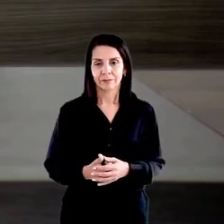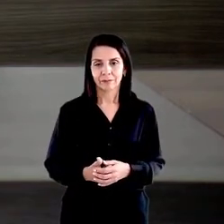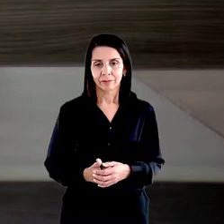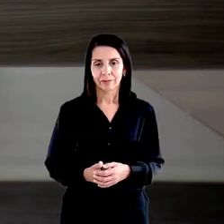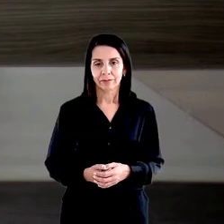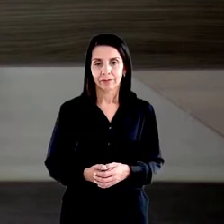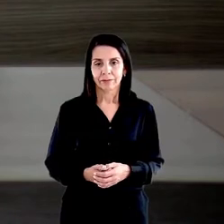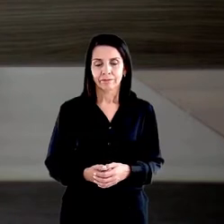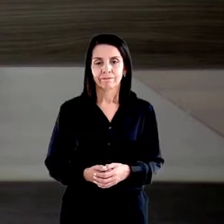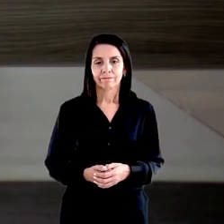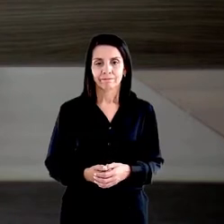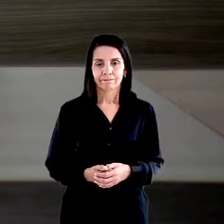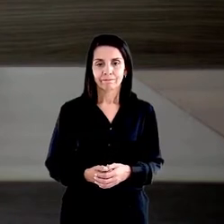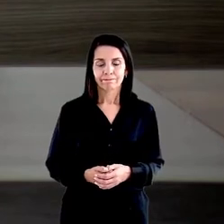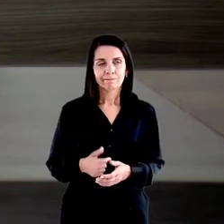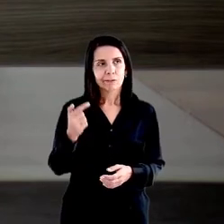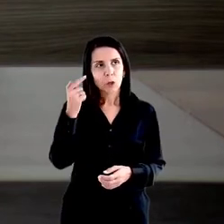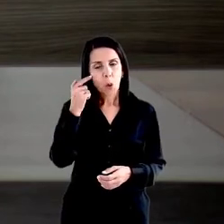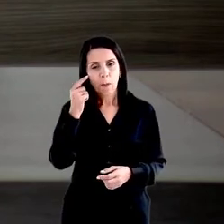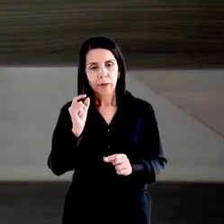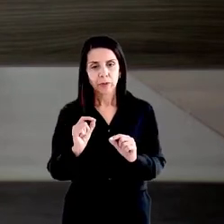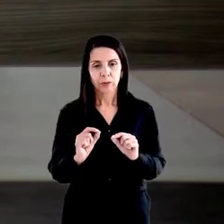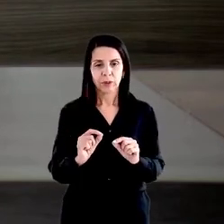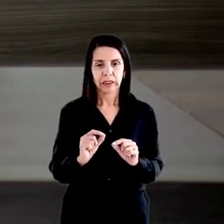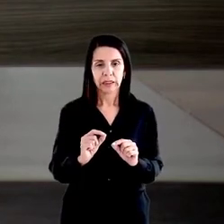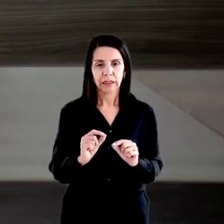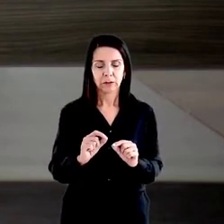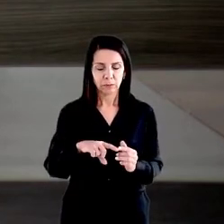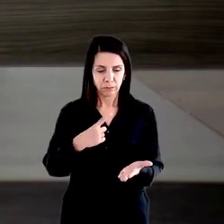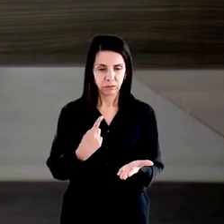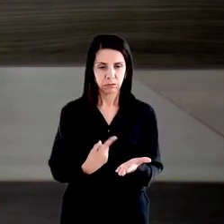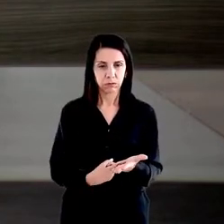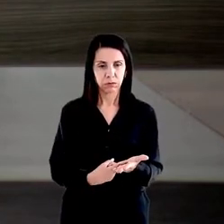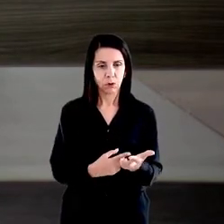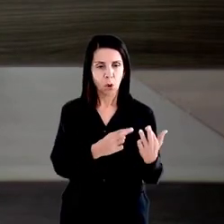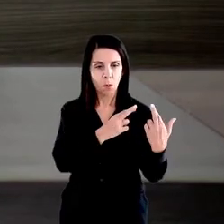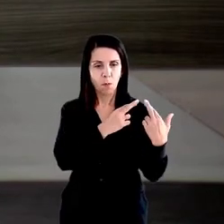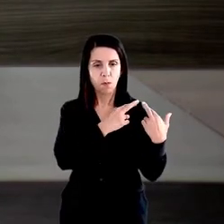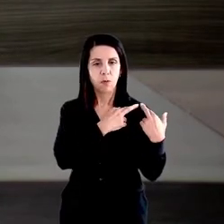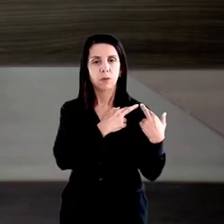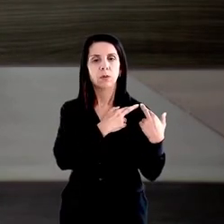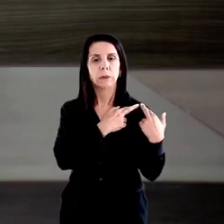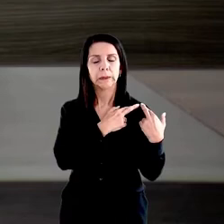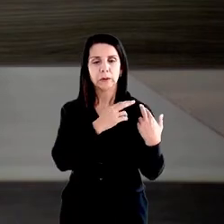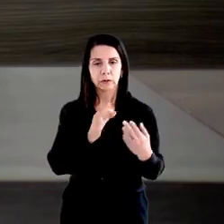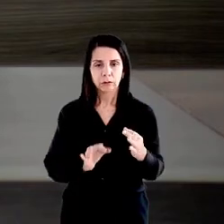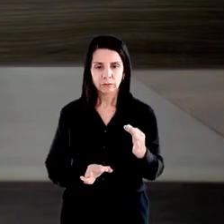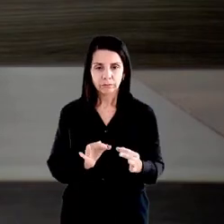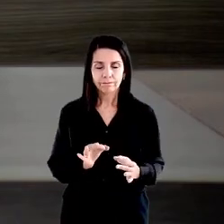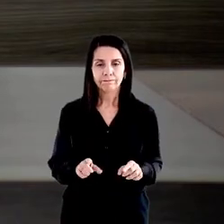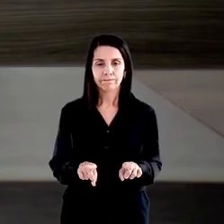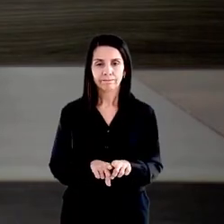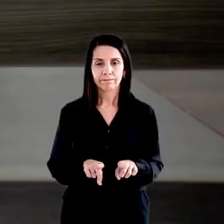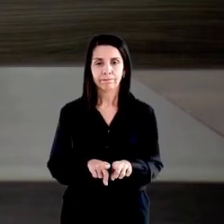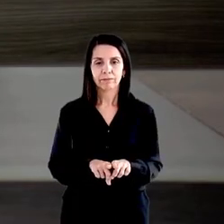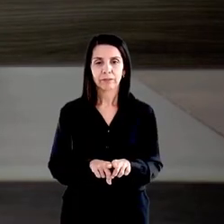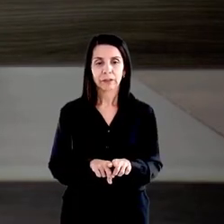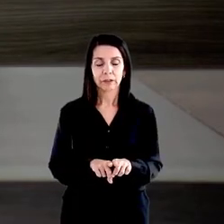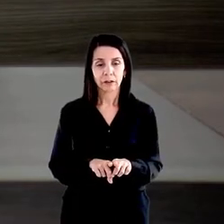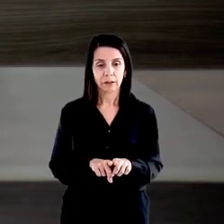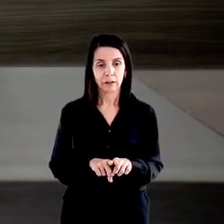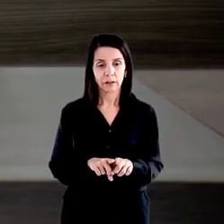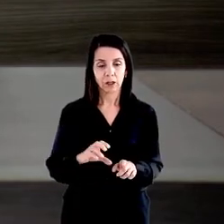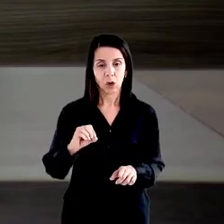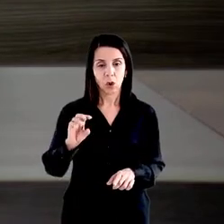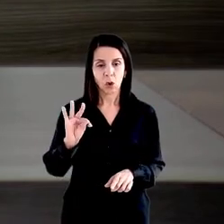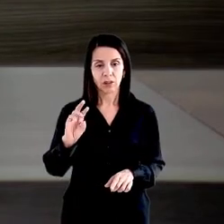acho que, para além do compromisso jurídico, para aquilo que o doutor Otávio dizia,